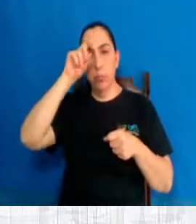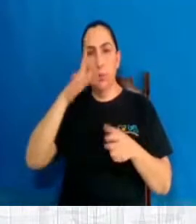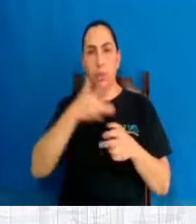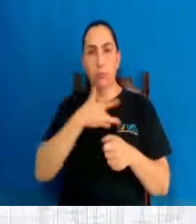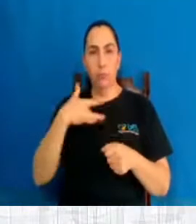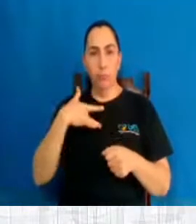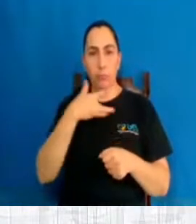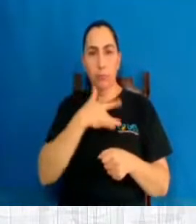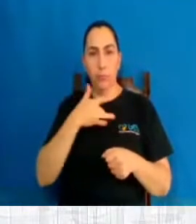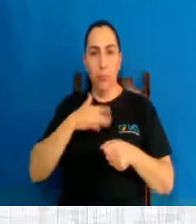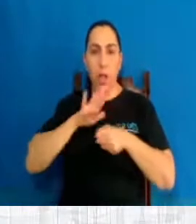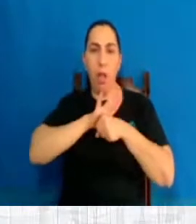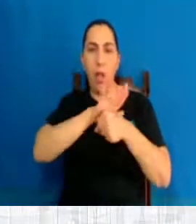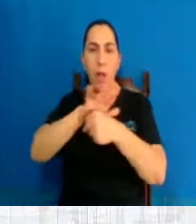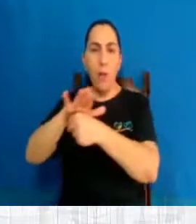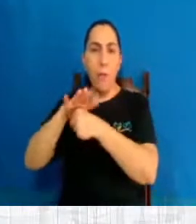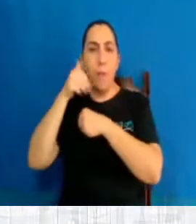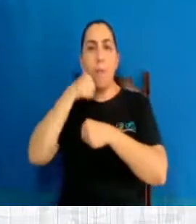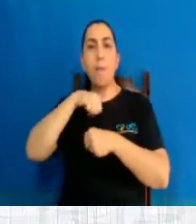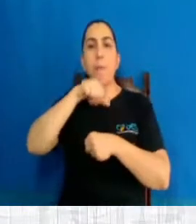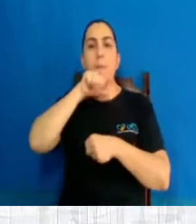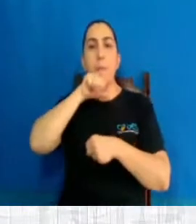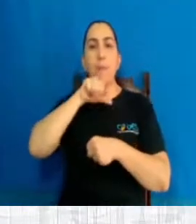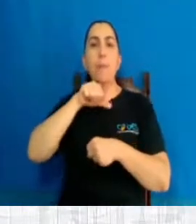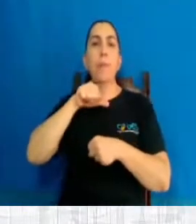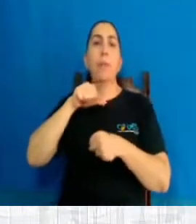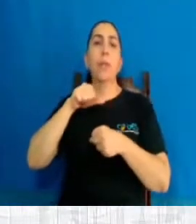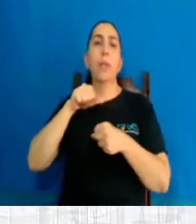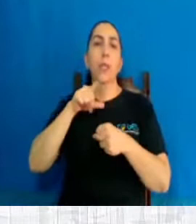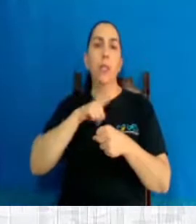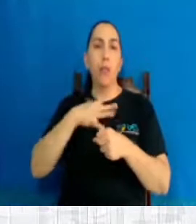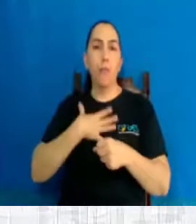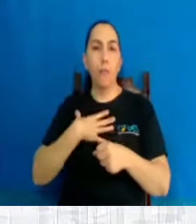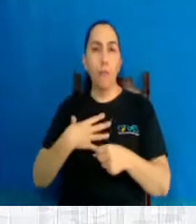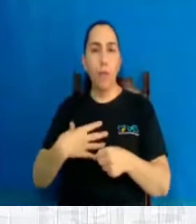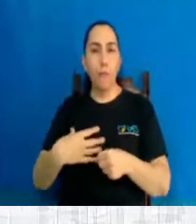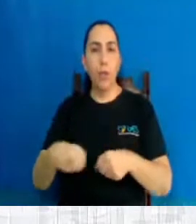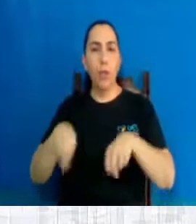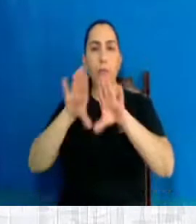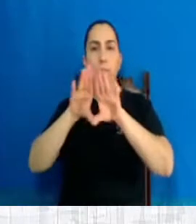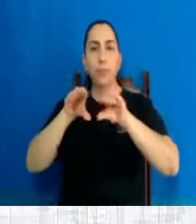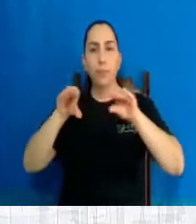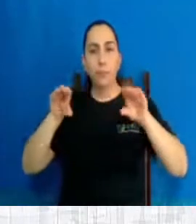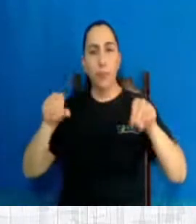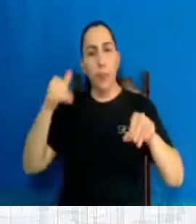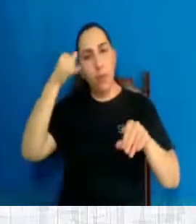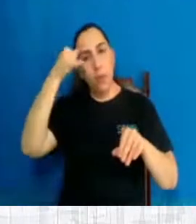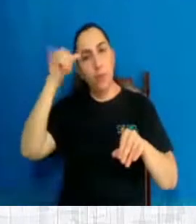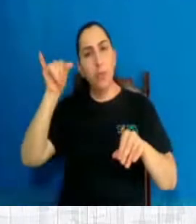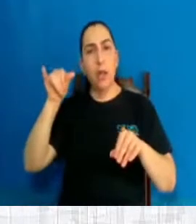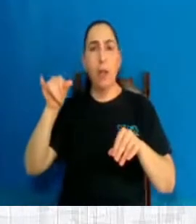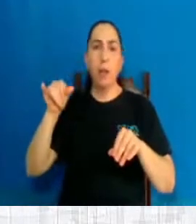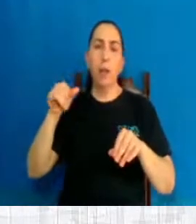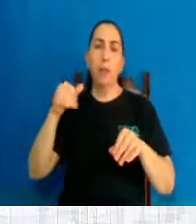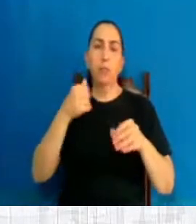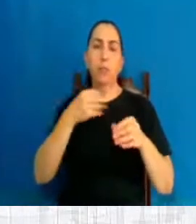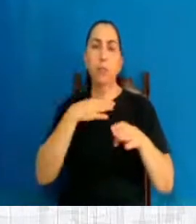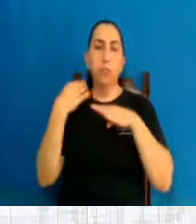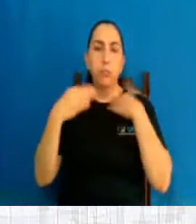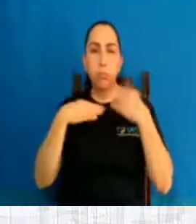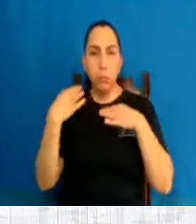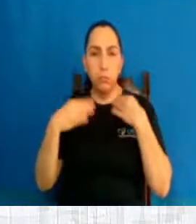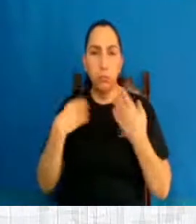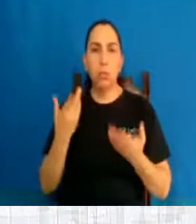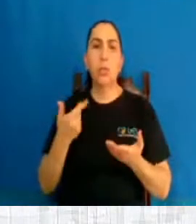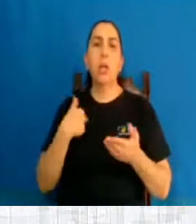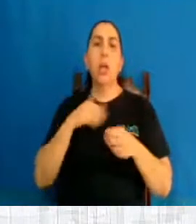possam ter seus filhos com tranquilidade, para evitar a mortalidade materna. Acolher as mães em condição de risco social